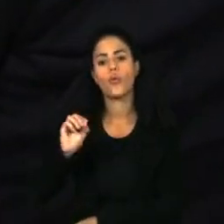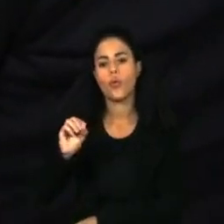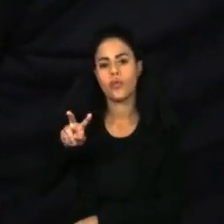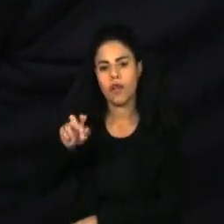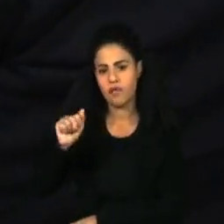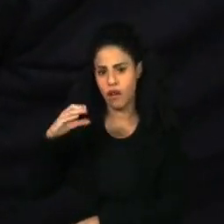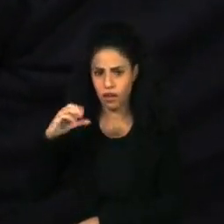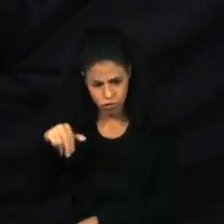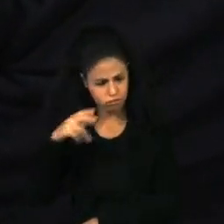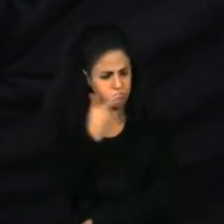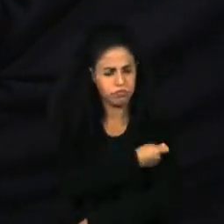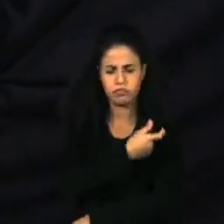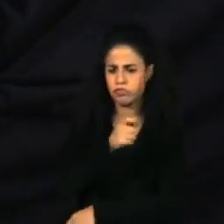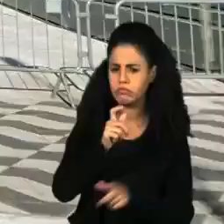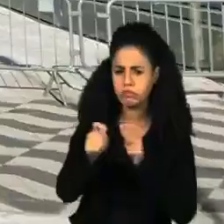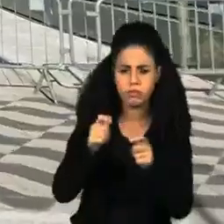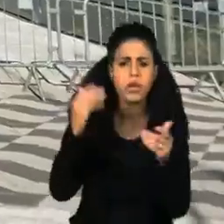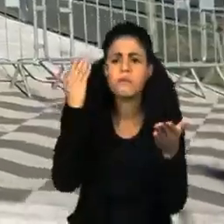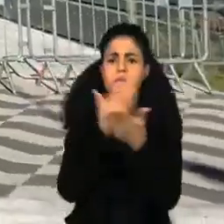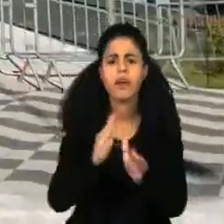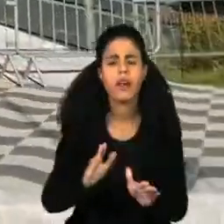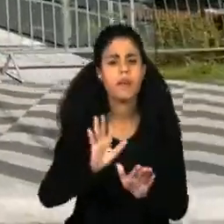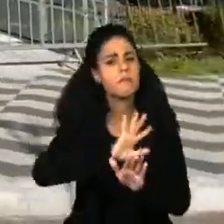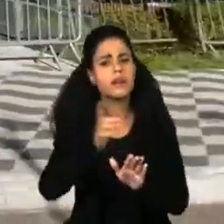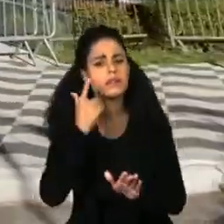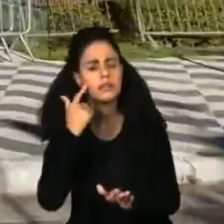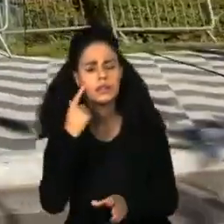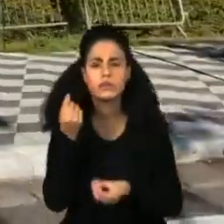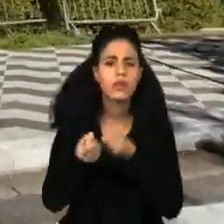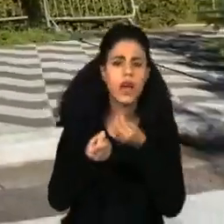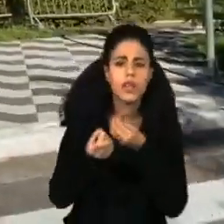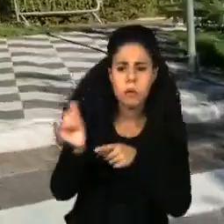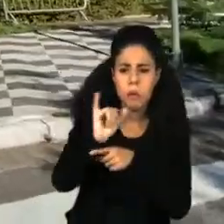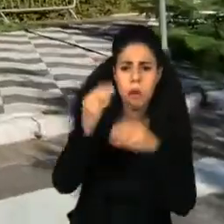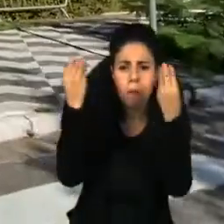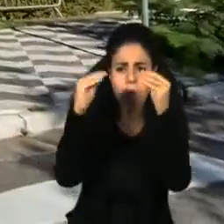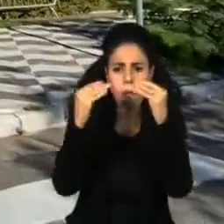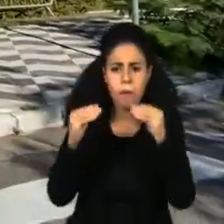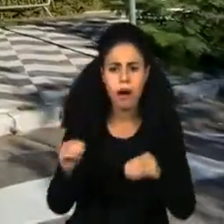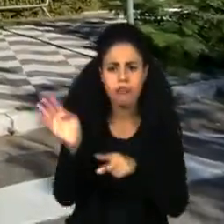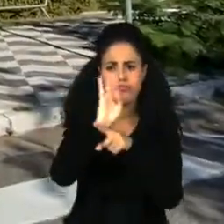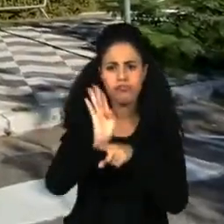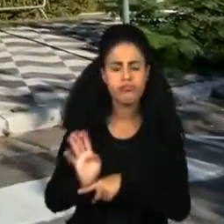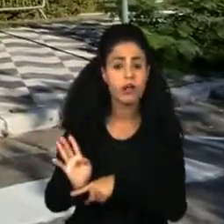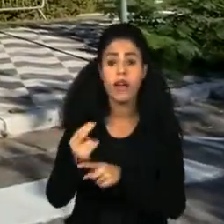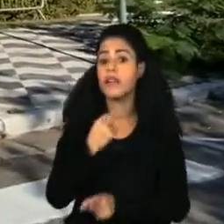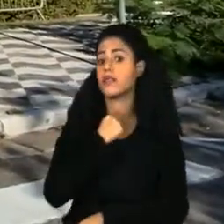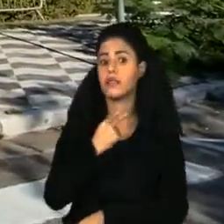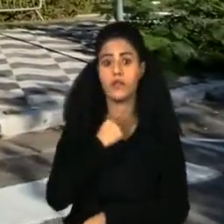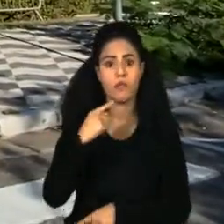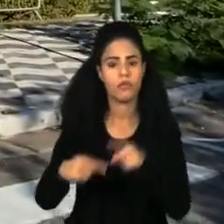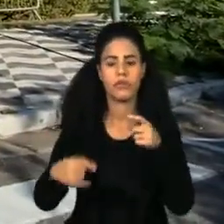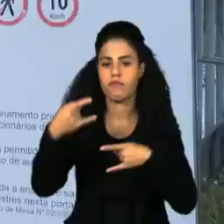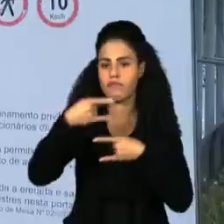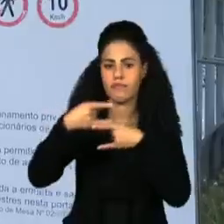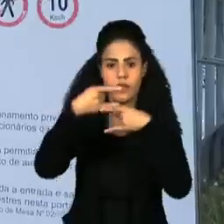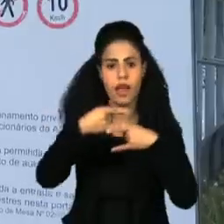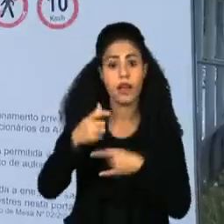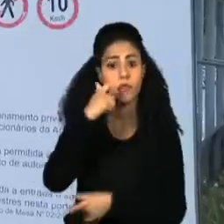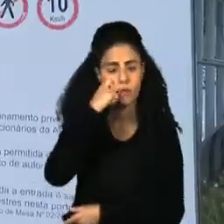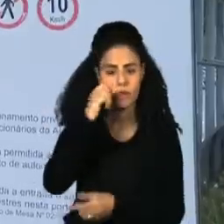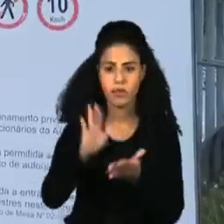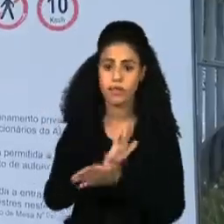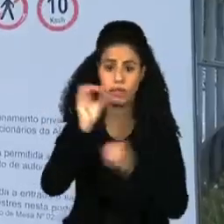deputado classificou a decisão de censura. A conta não pode publicar novos vídeos ou fazer transmissões ao vivo por uma semana.